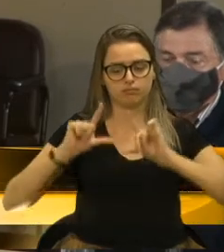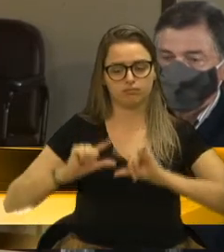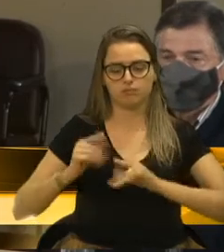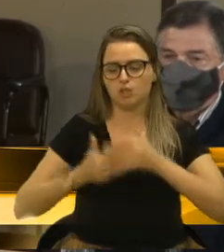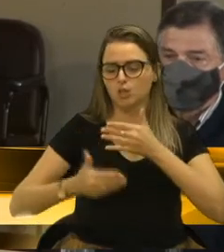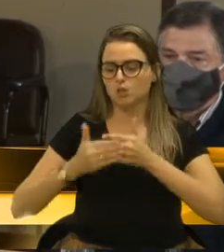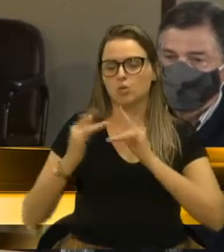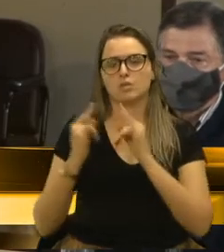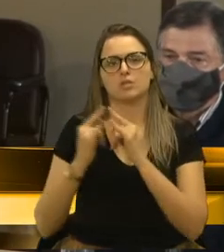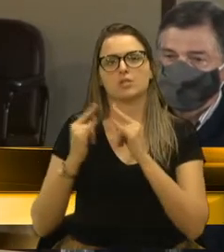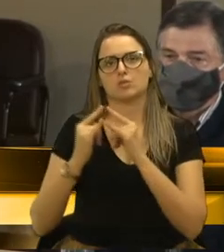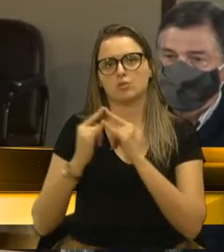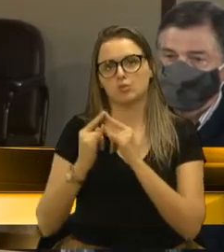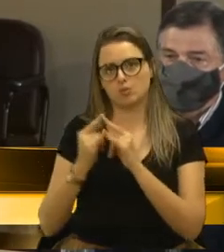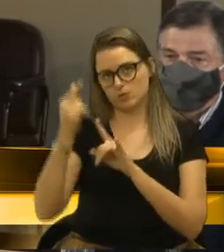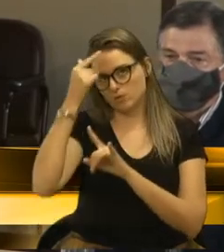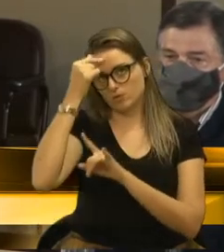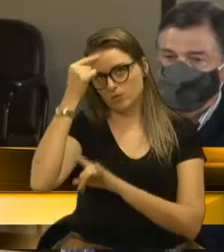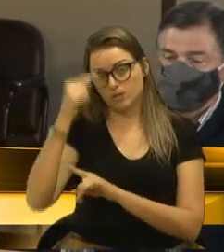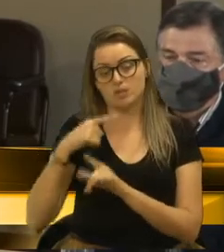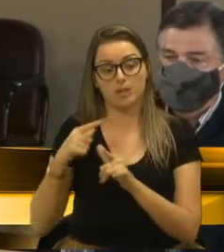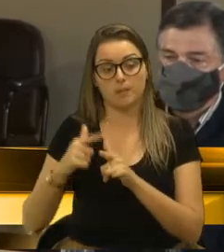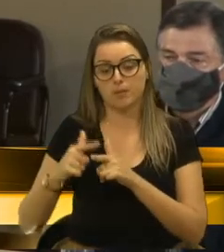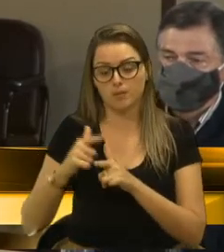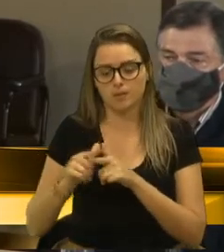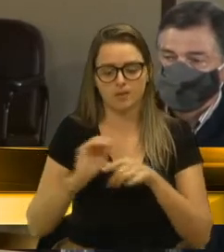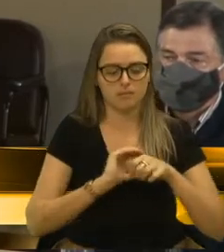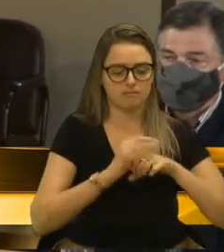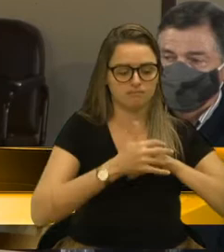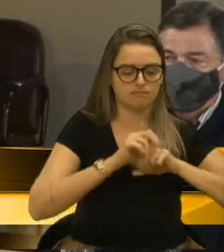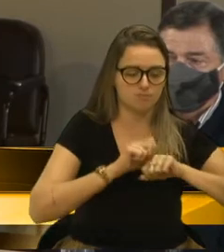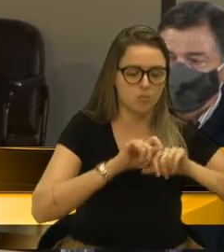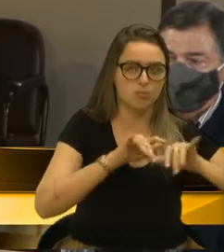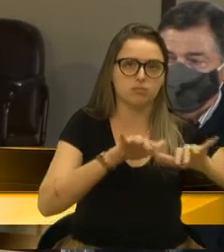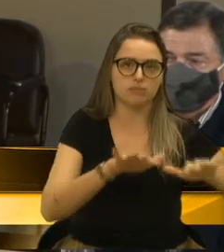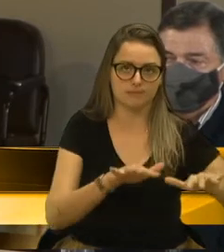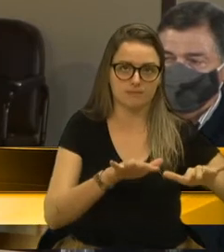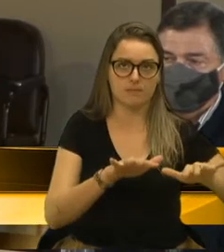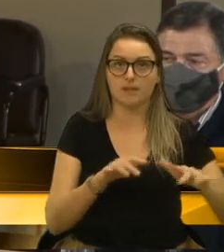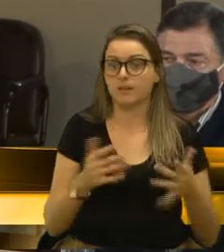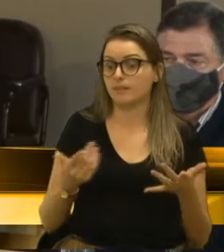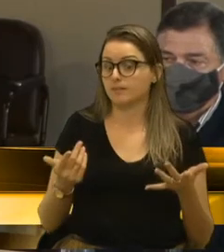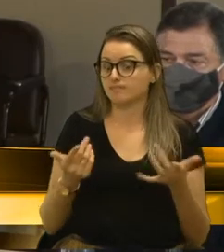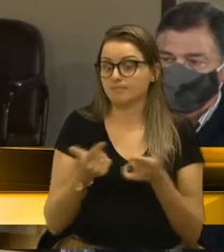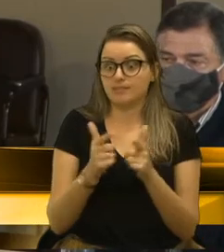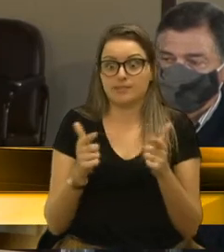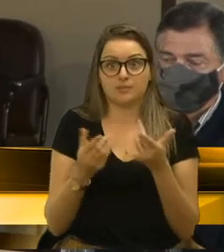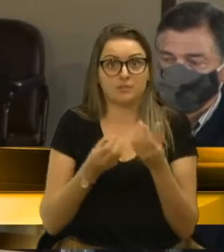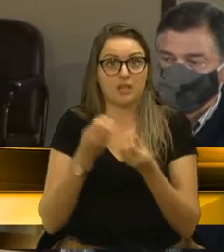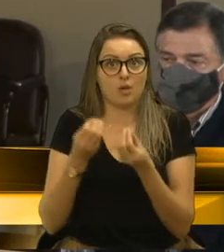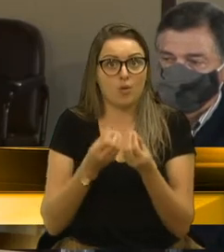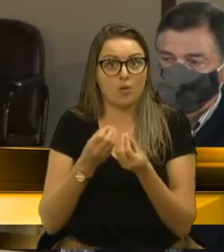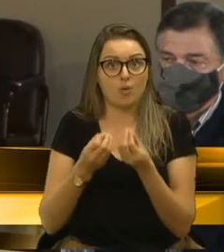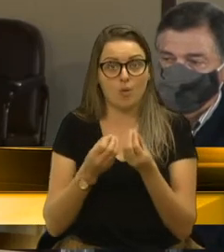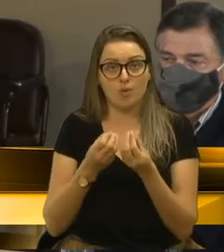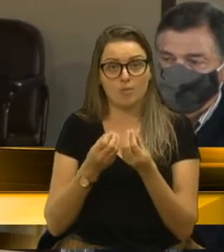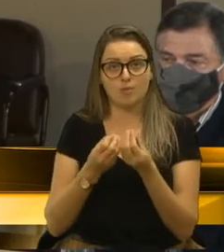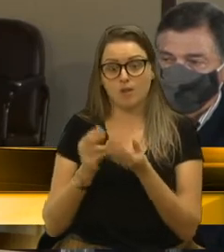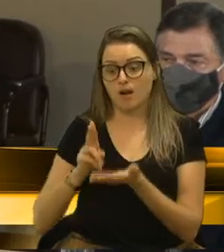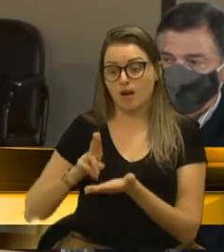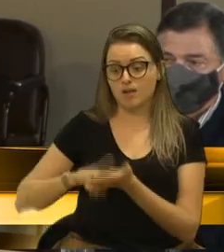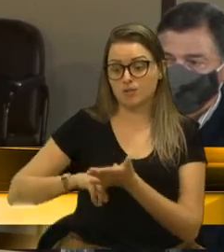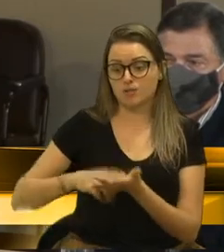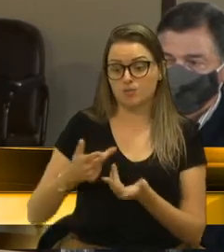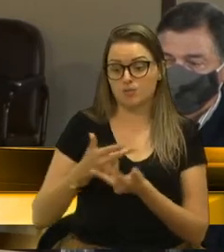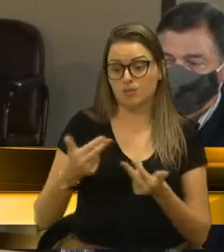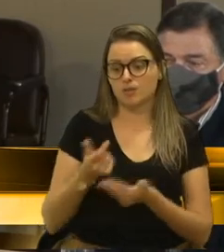educacionais também estão sofrendo com a questão da pandemia. E ninguém se arriscará a assumir algo por